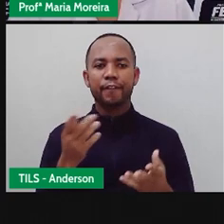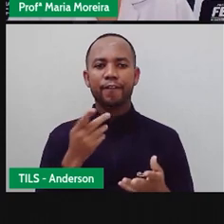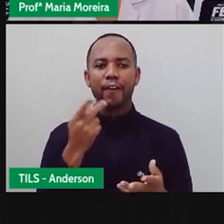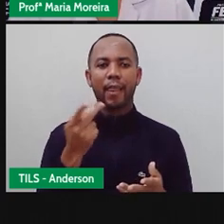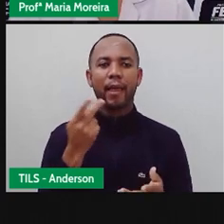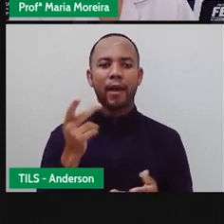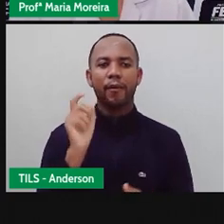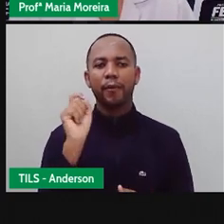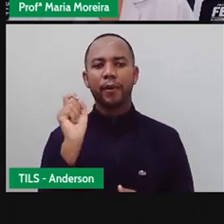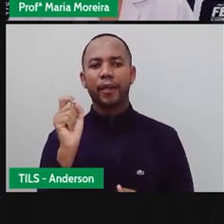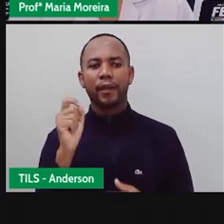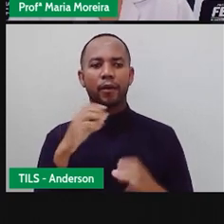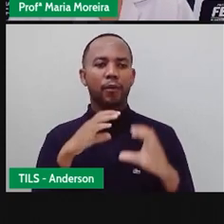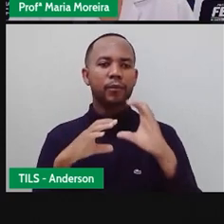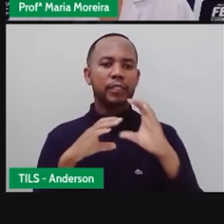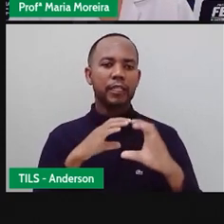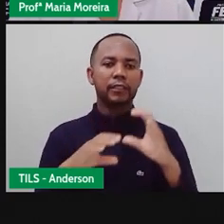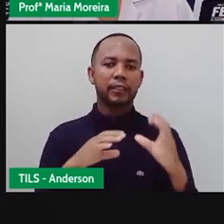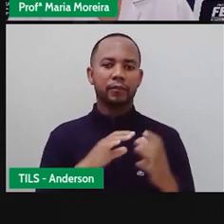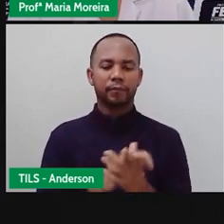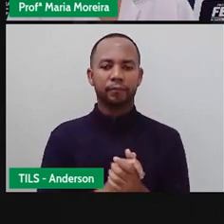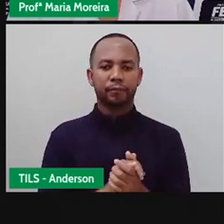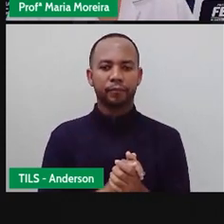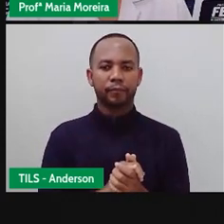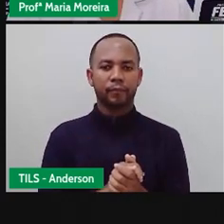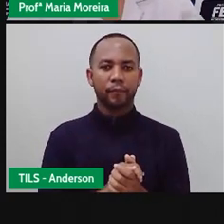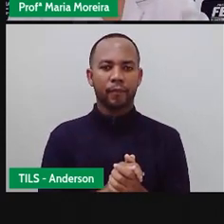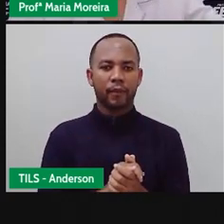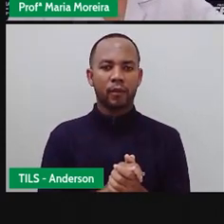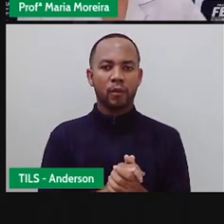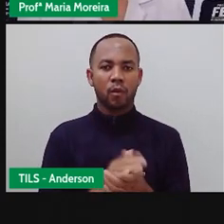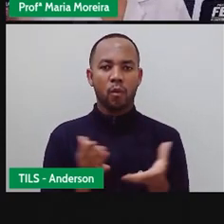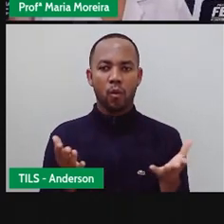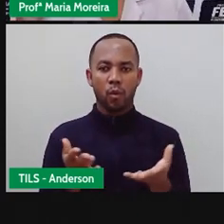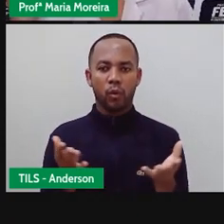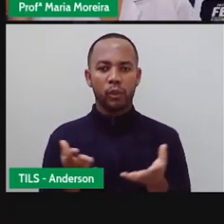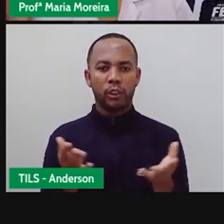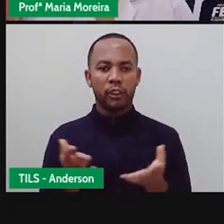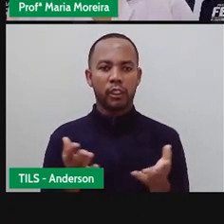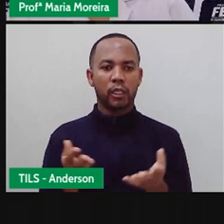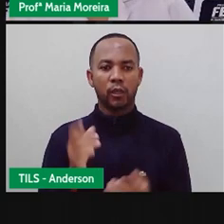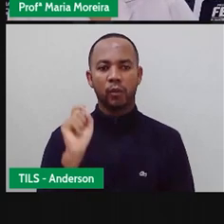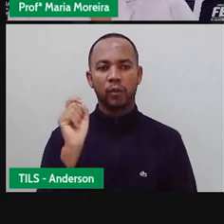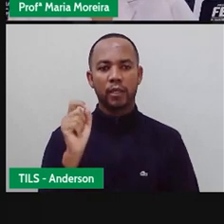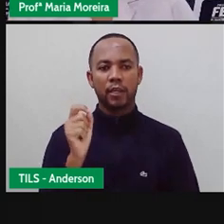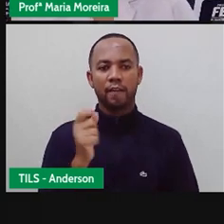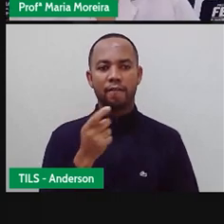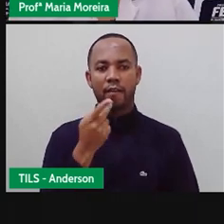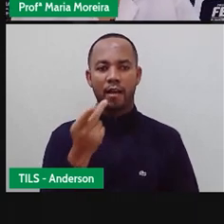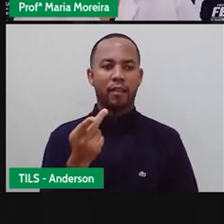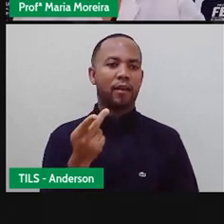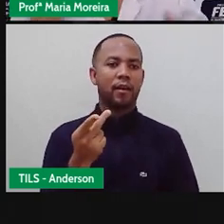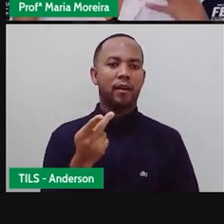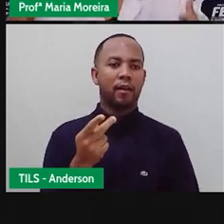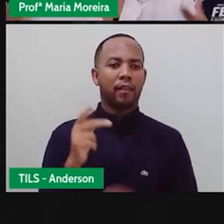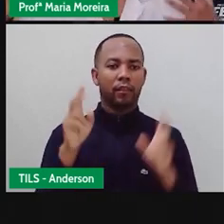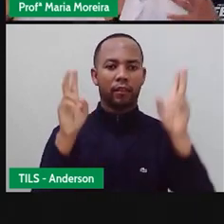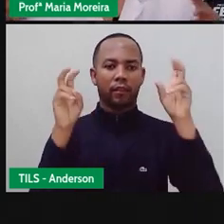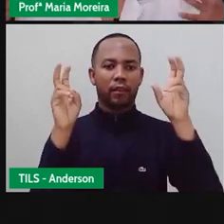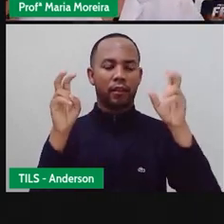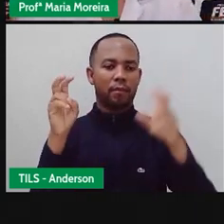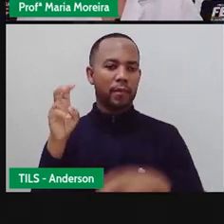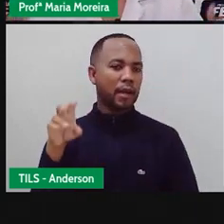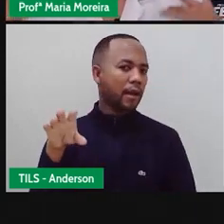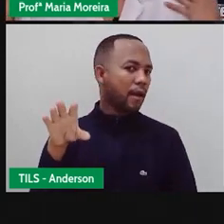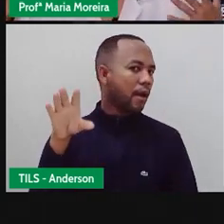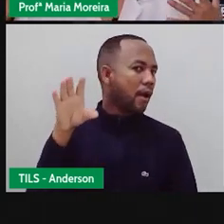comunicação, tá? Bom, vamos falar hoje, gente, sobre a audição, né, a audição aí que é